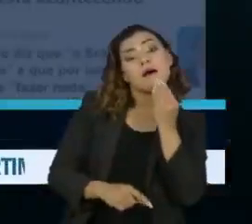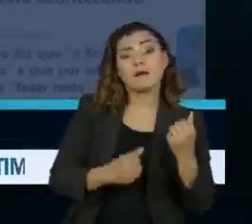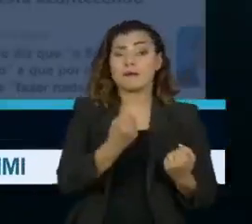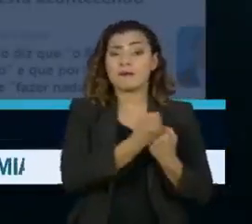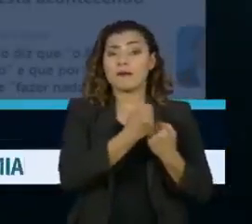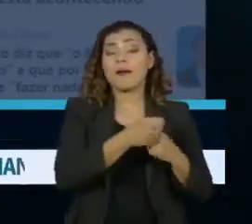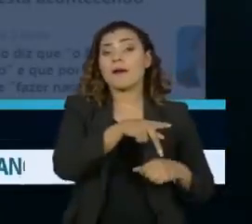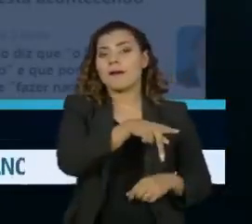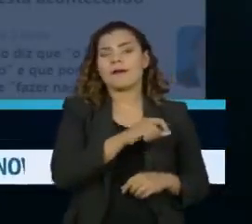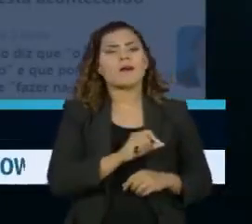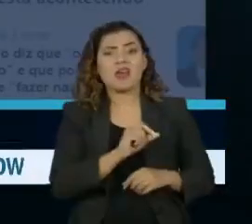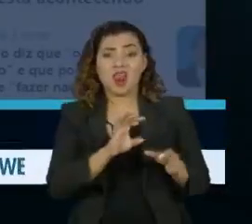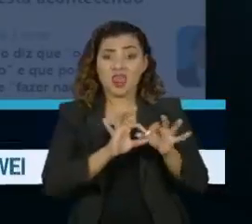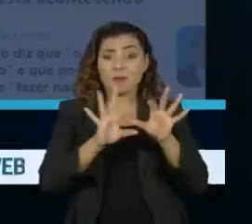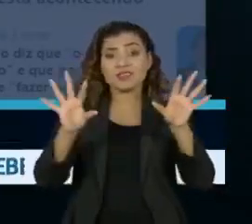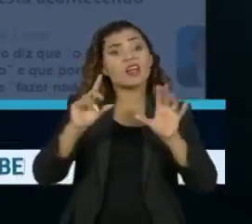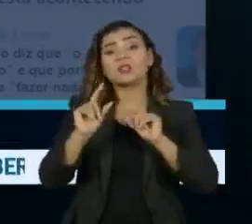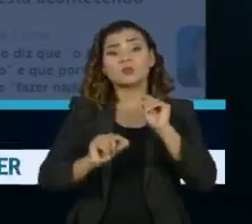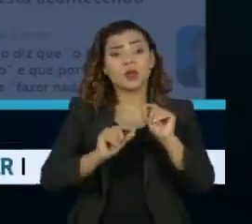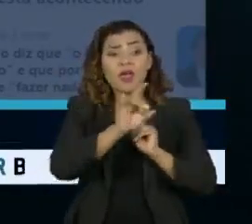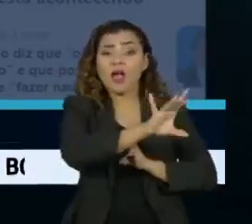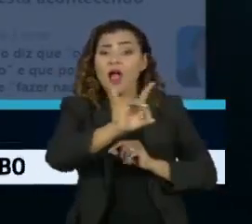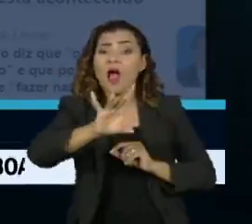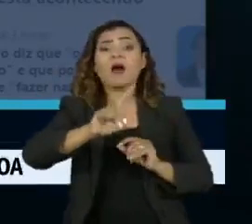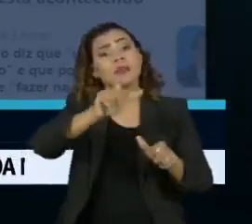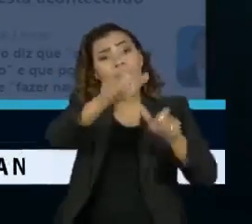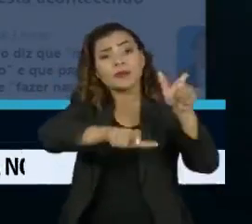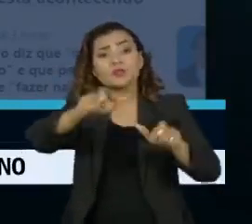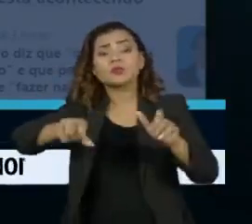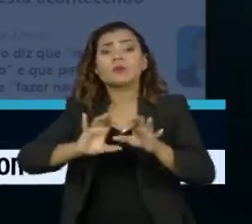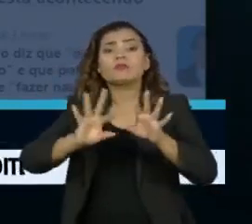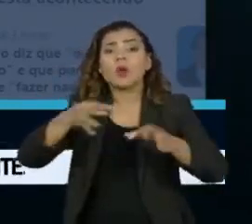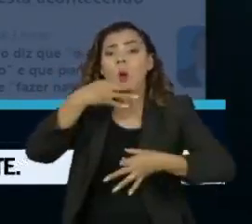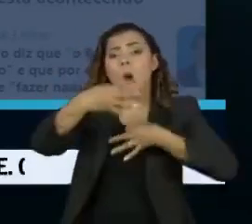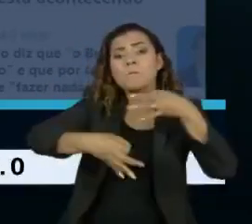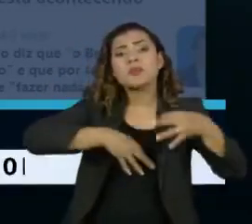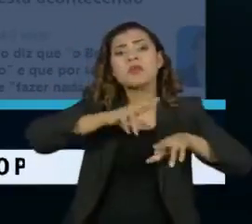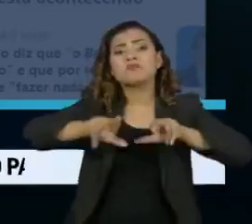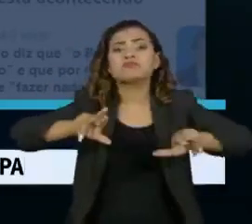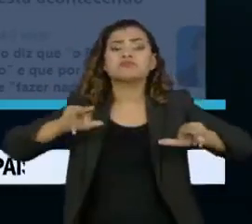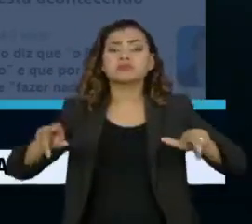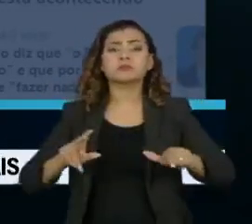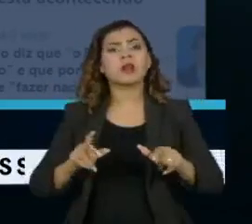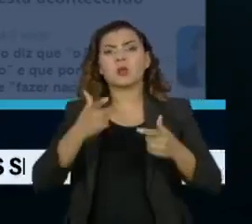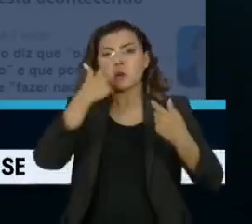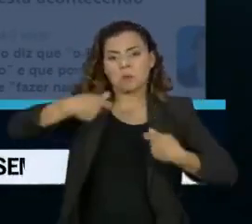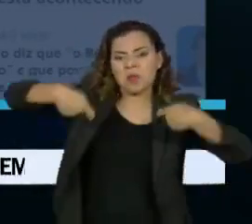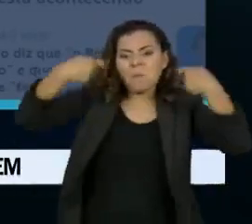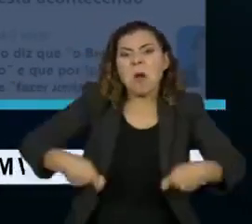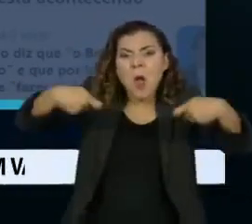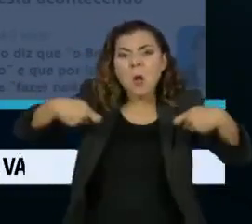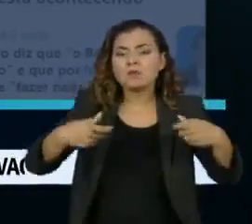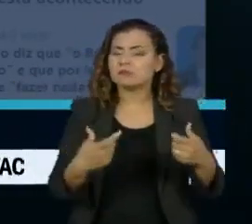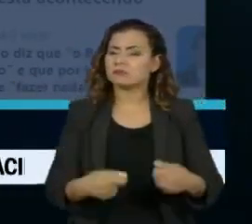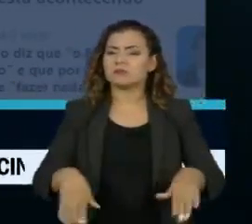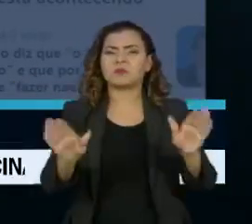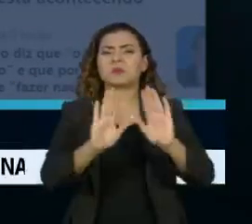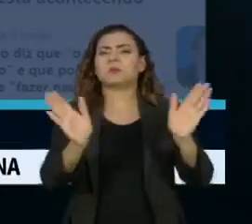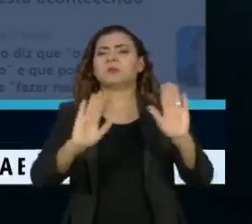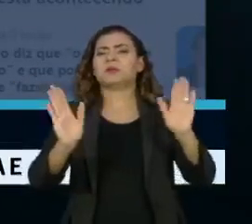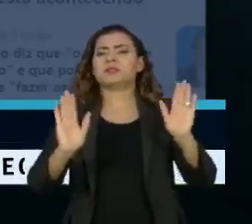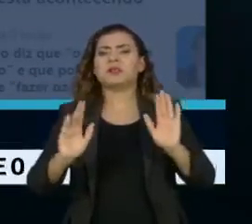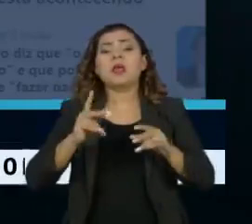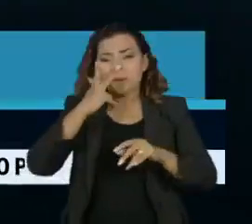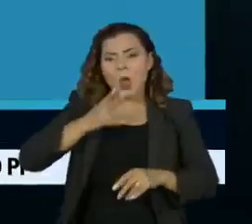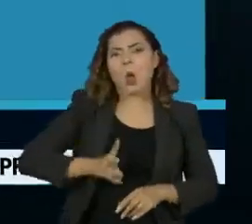de Janeiro. Liberdade é permitir que cada parlamentar seja ouvido sem a mão de ferro de um presidente que insiste em